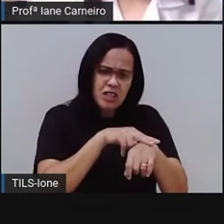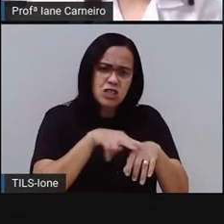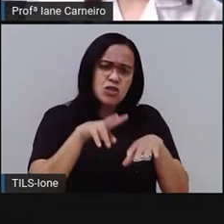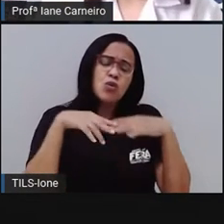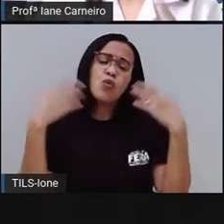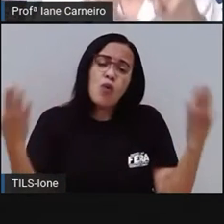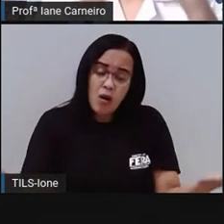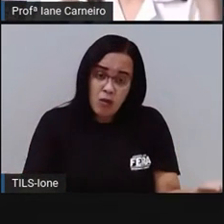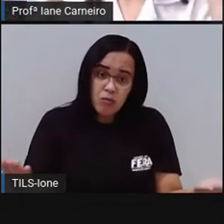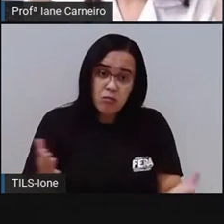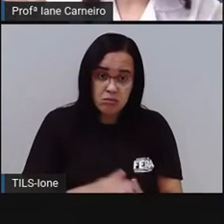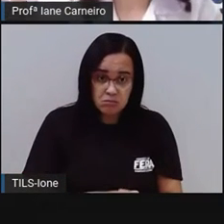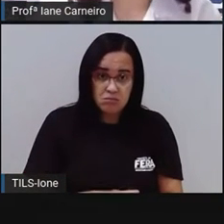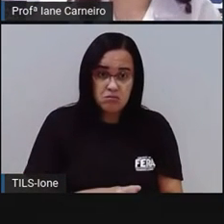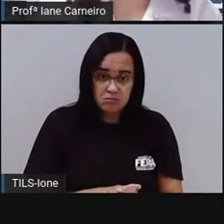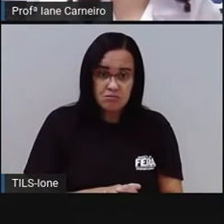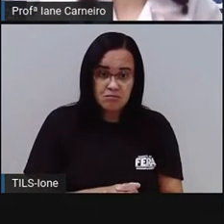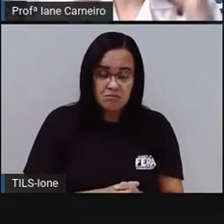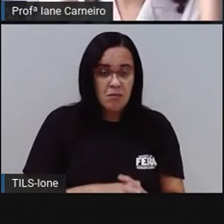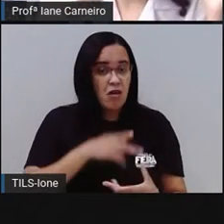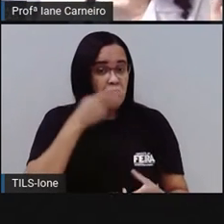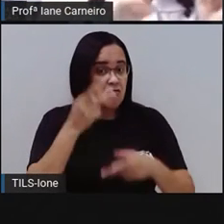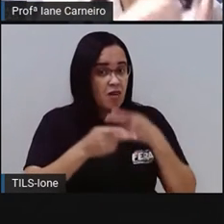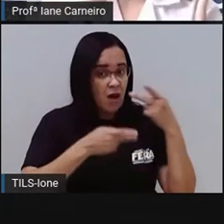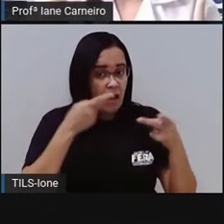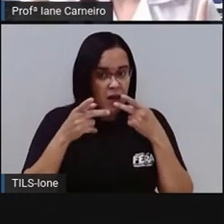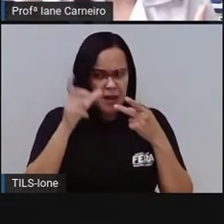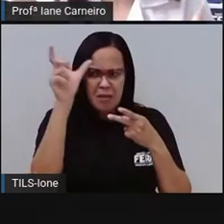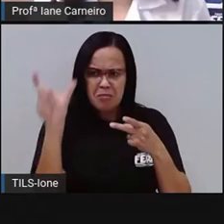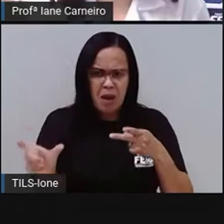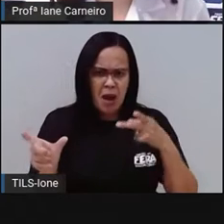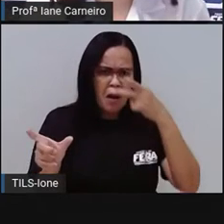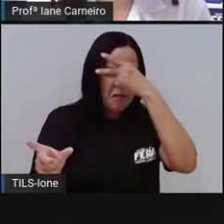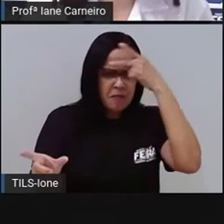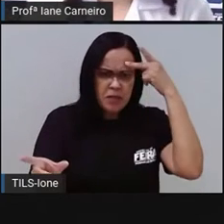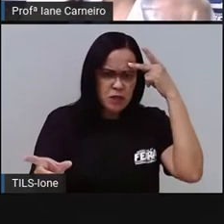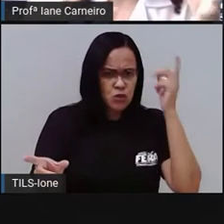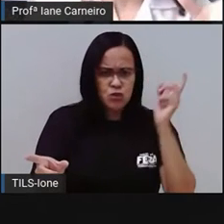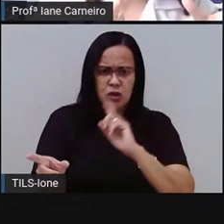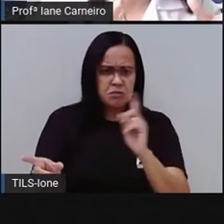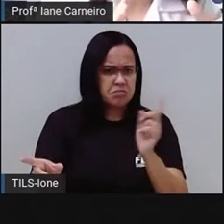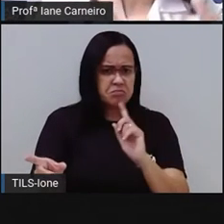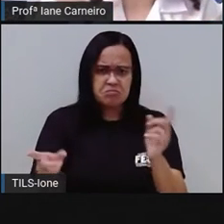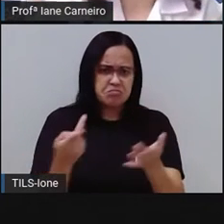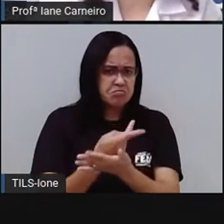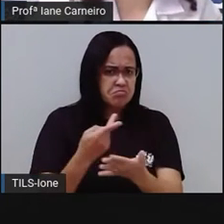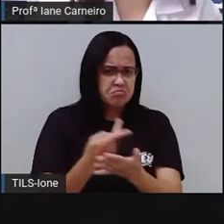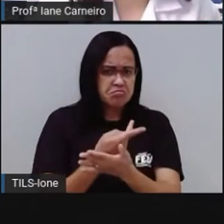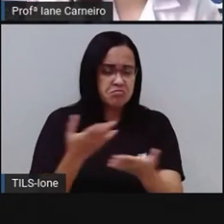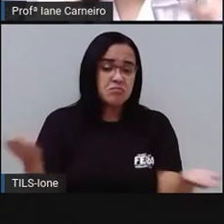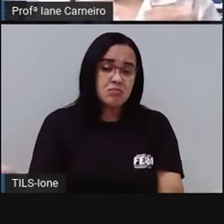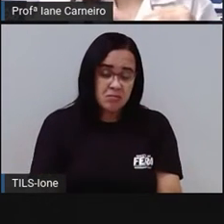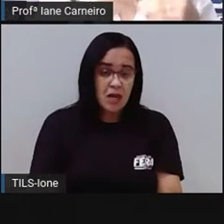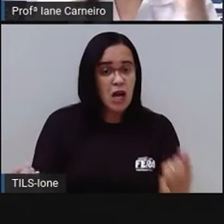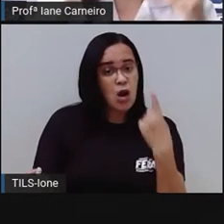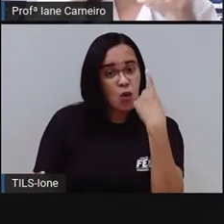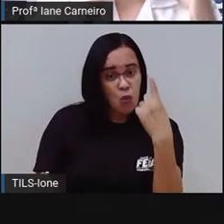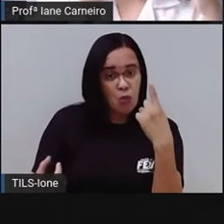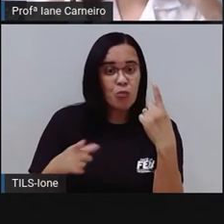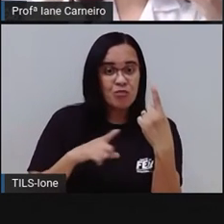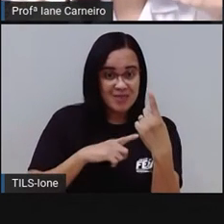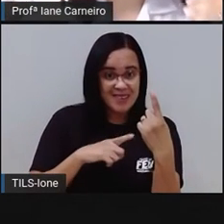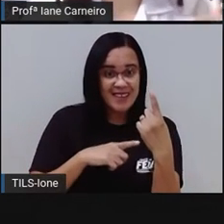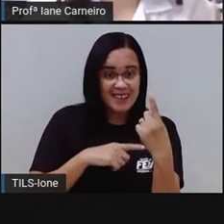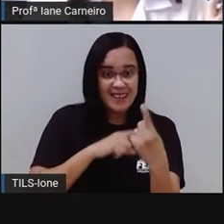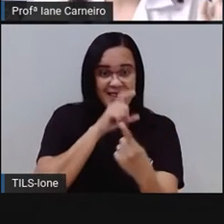gente tinha que ver quais dos animais, né? Que são verdes e que falam. Só tem um, o papagaio. Então, a gente vai